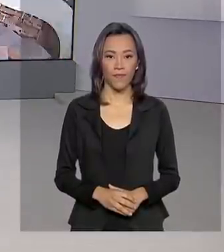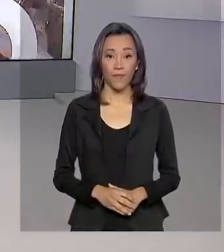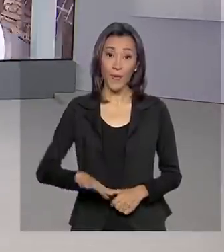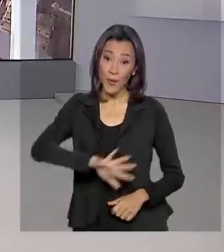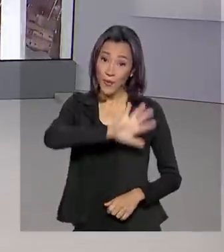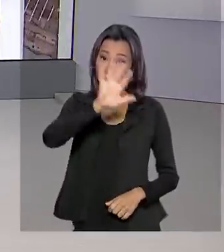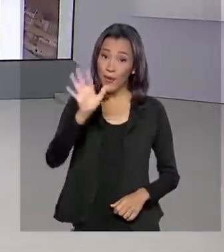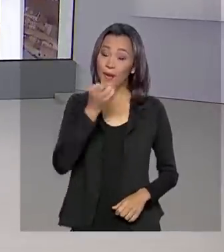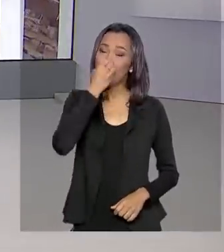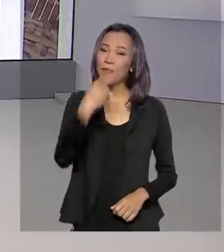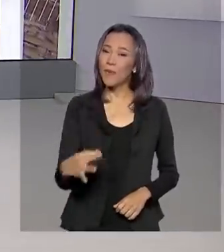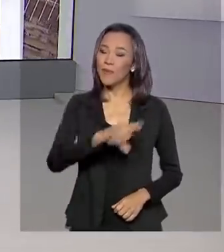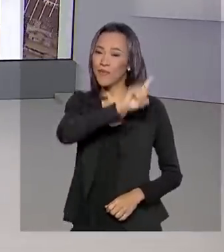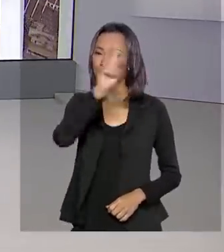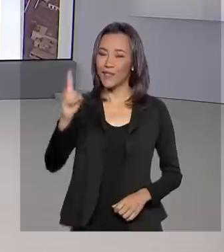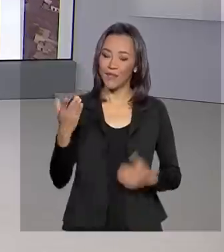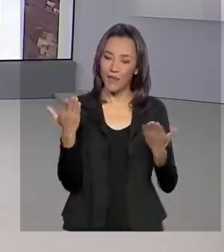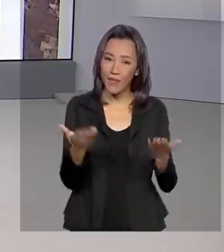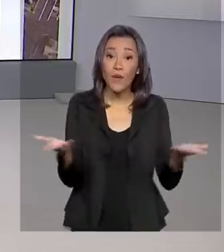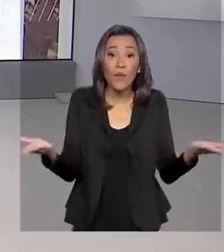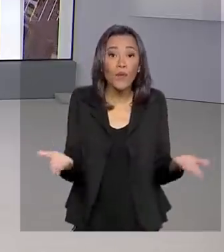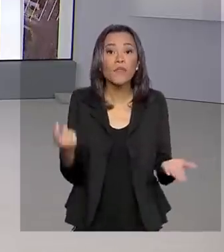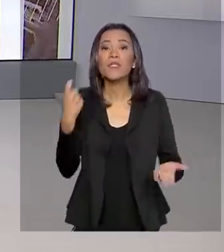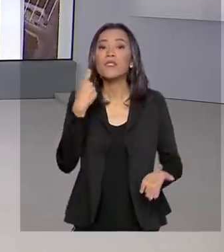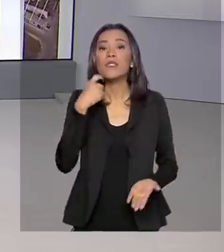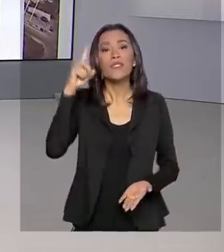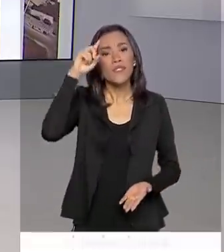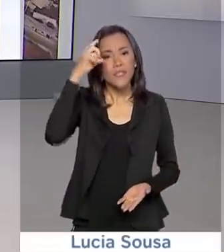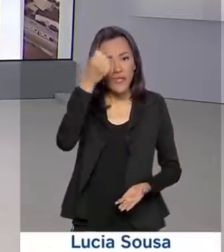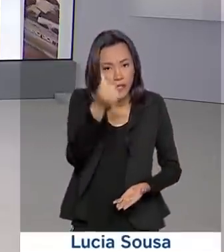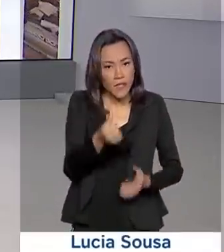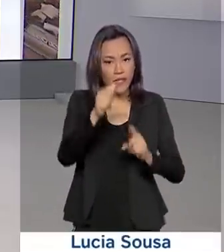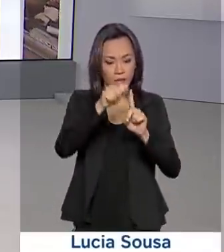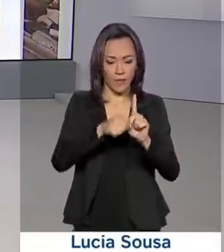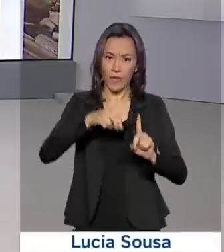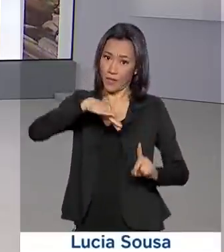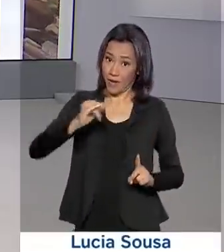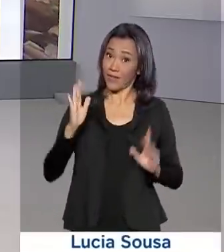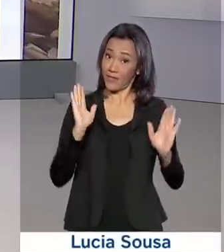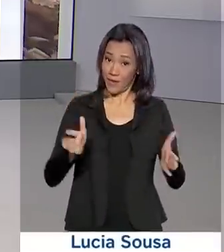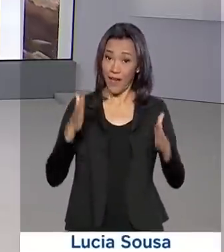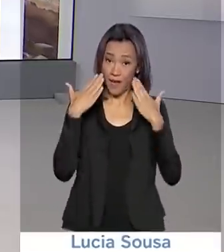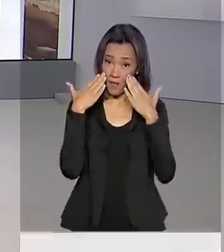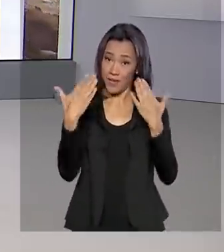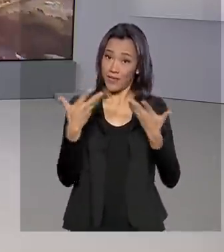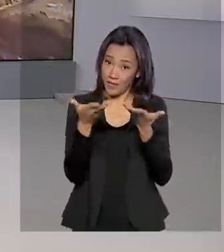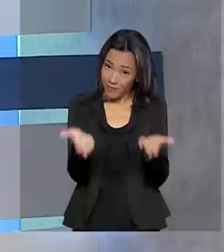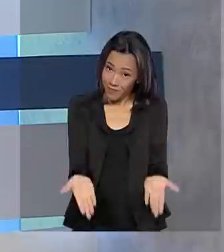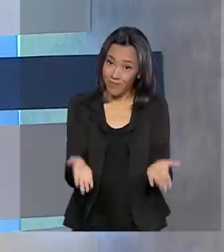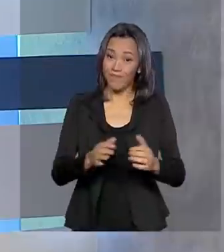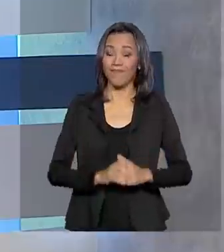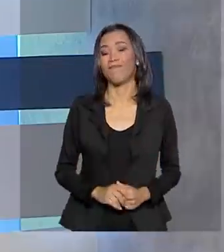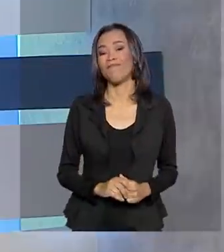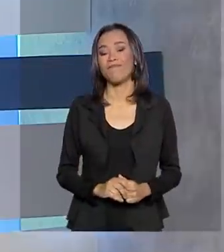Olá, bom dia pra você. é sexta-feira, 6 de março. Já estamos no ar com o Brasil em dia.